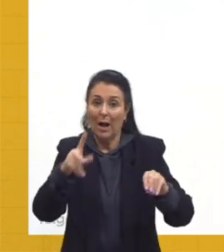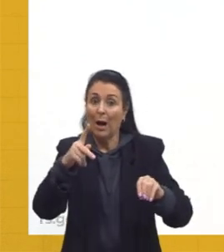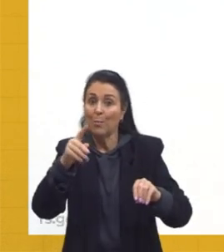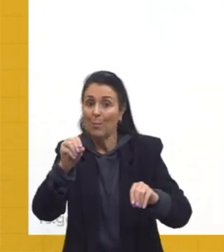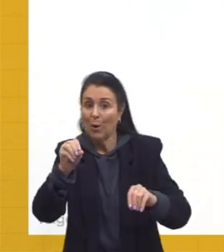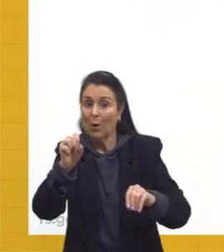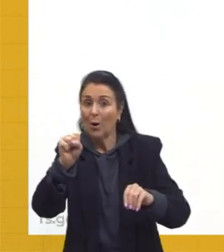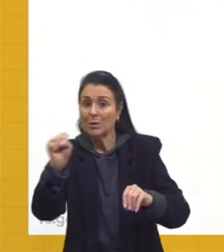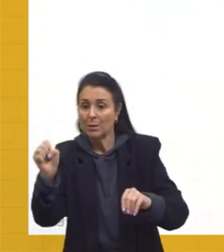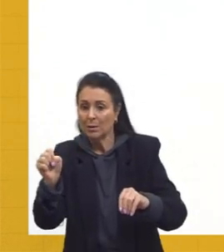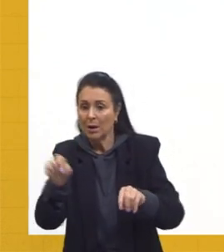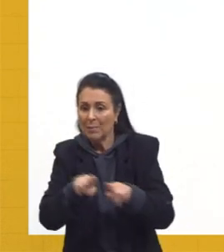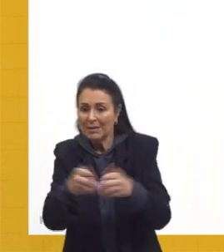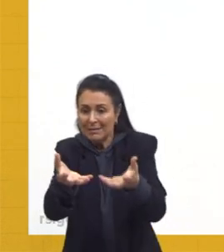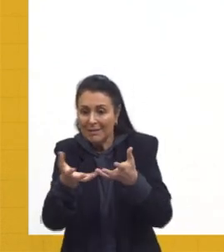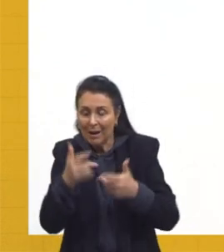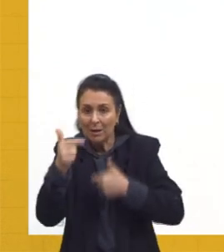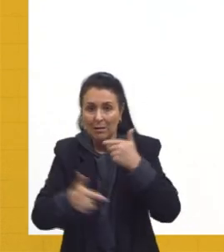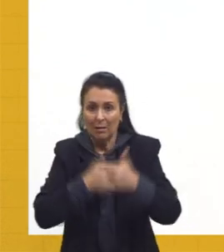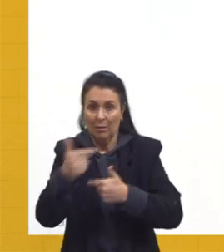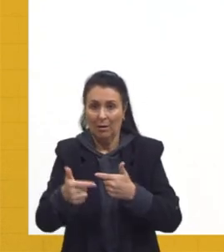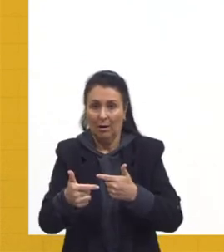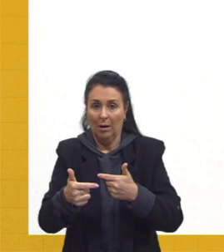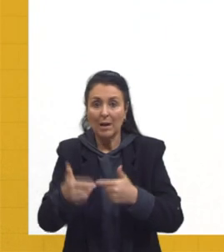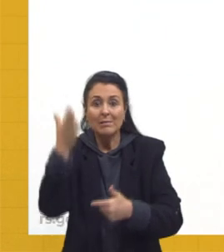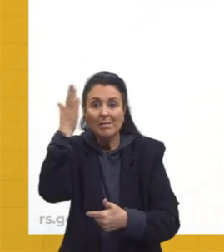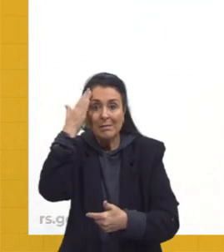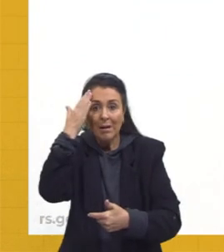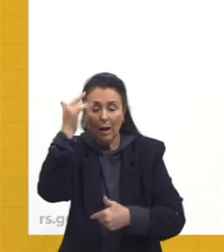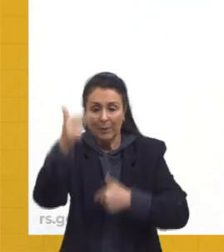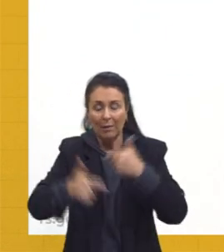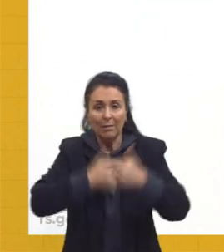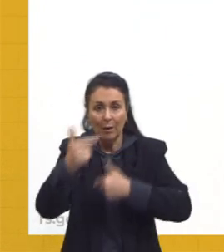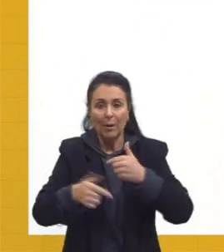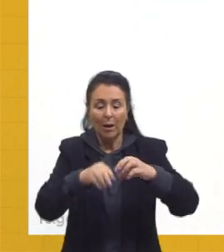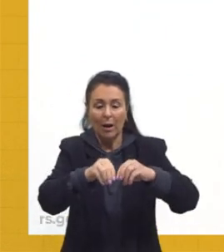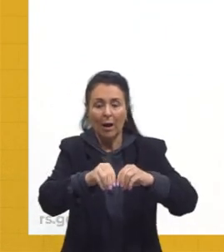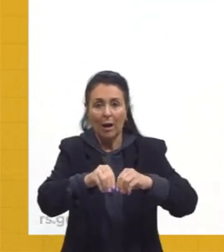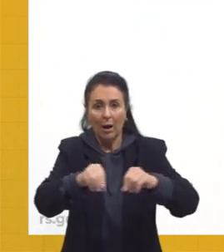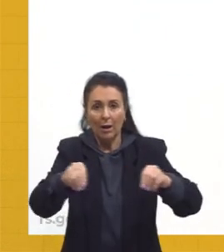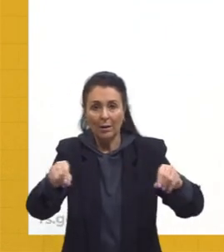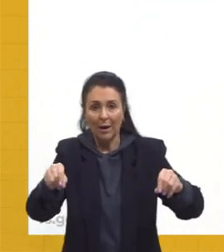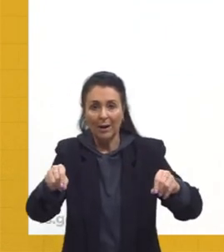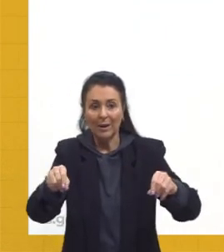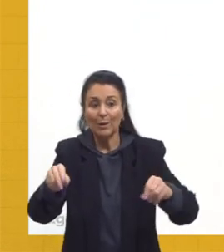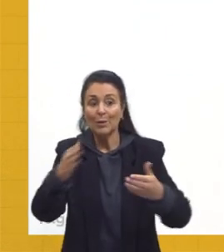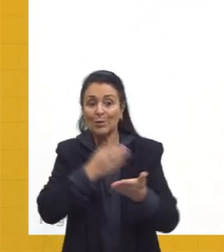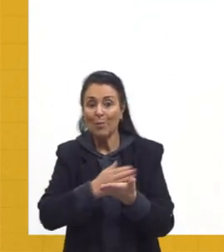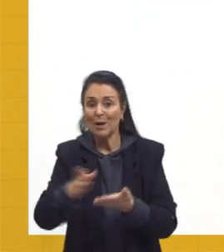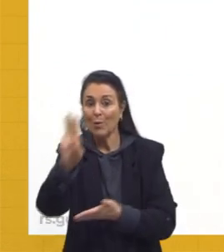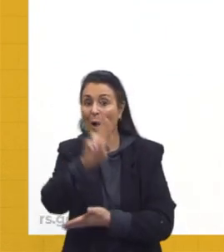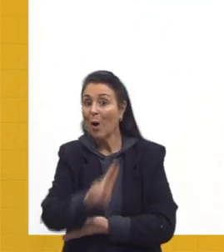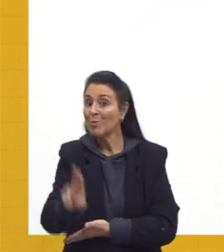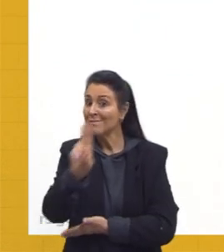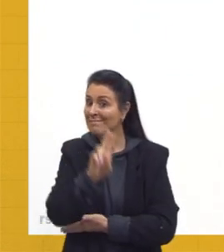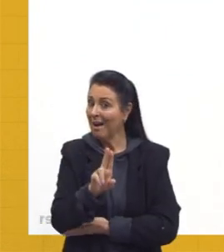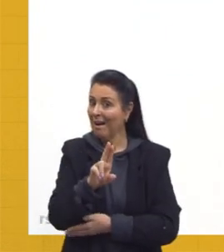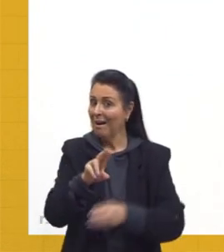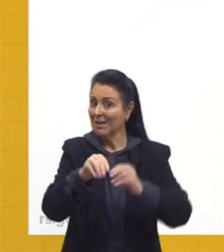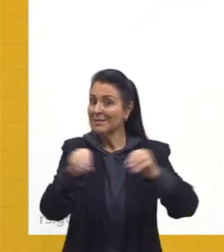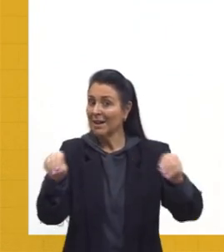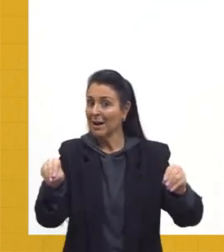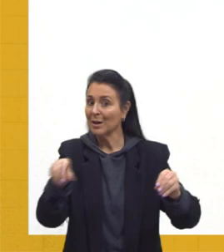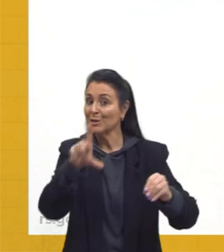eles querem trabalhar, eles têm esse ofício de trabalhar as terras, e eles acabam, então, ocupando, entrando nas terras dos